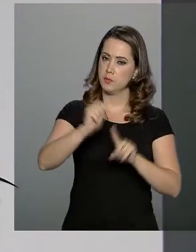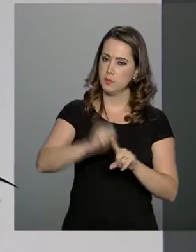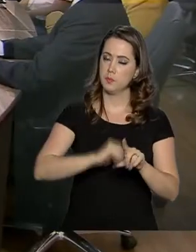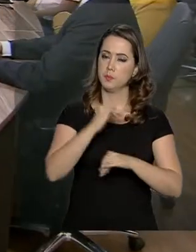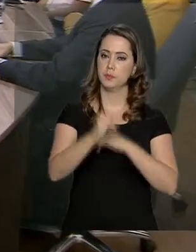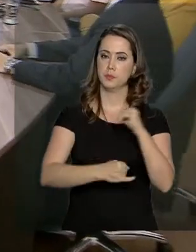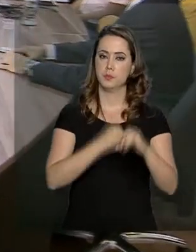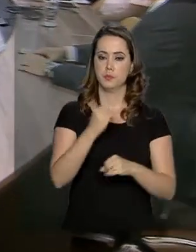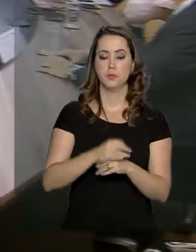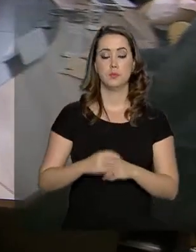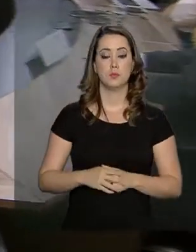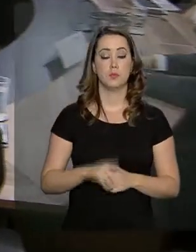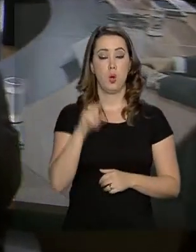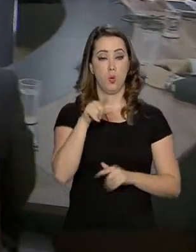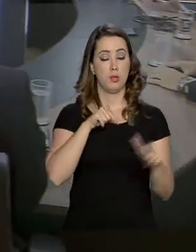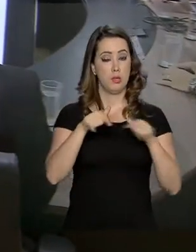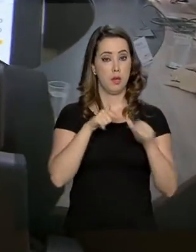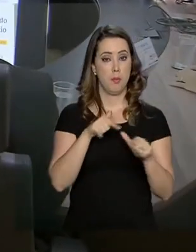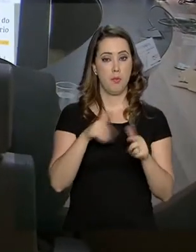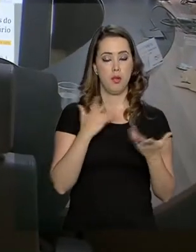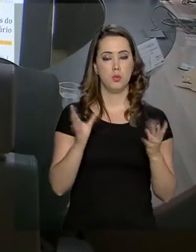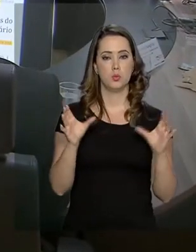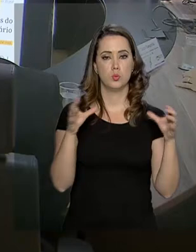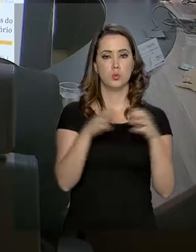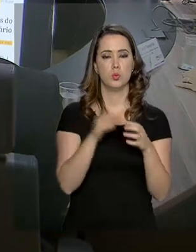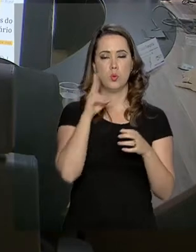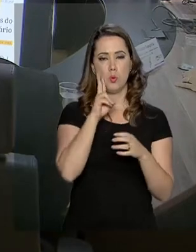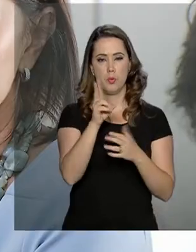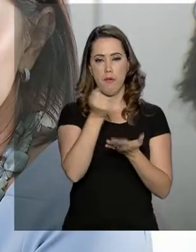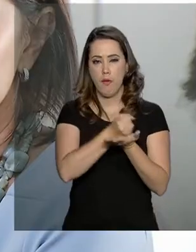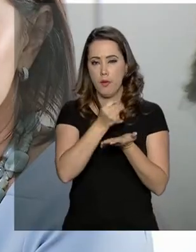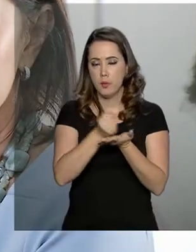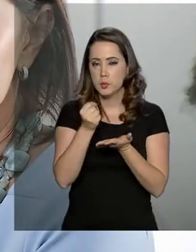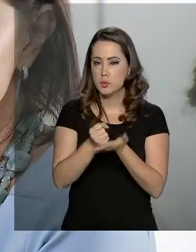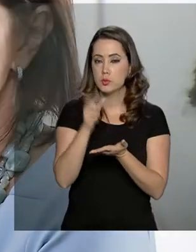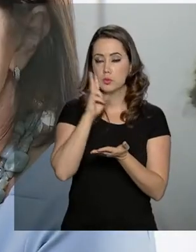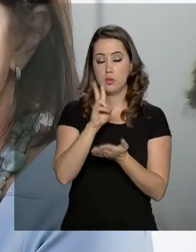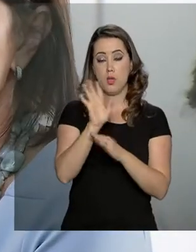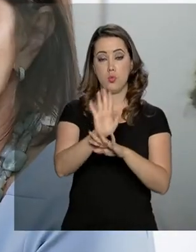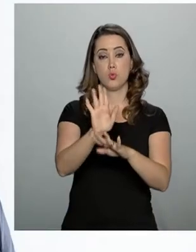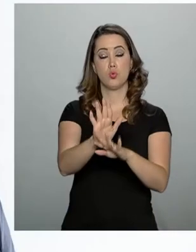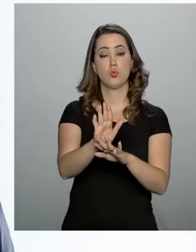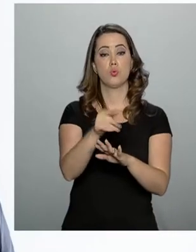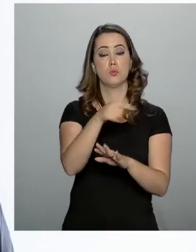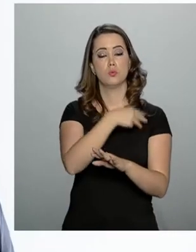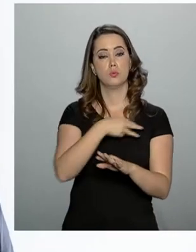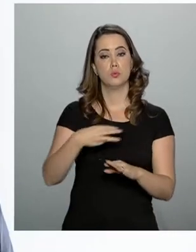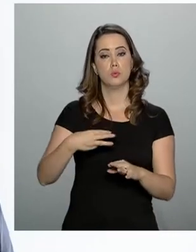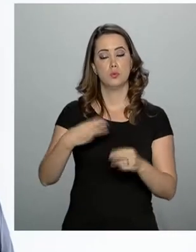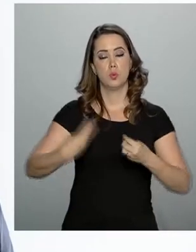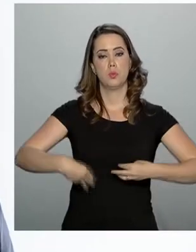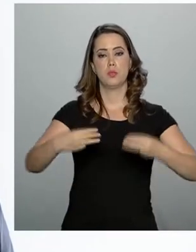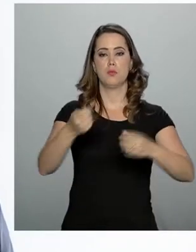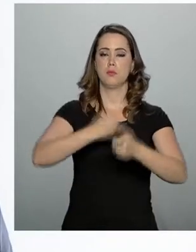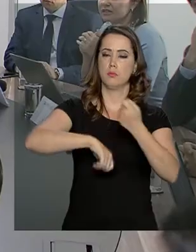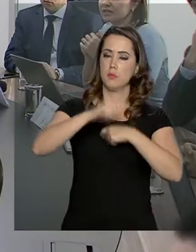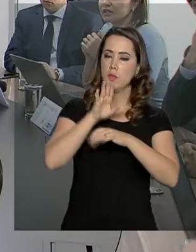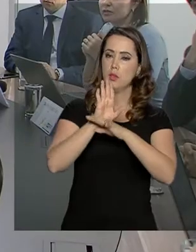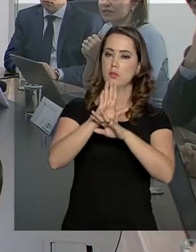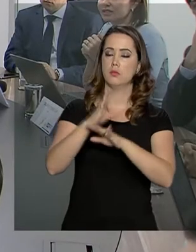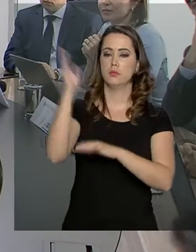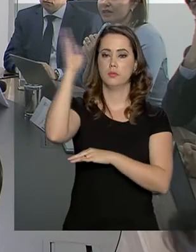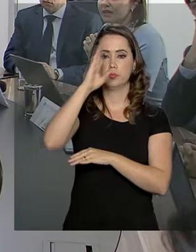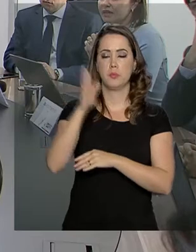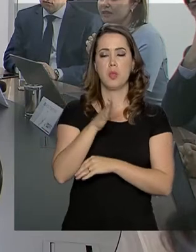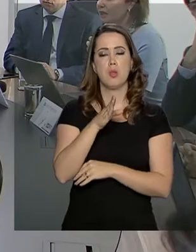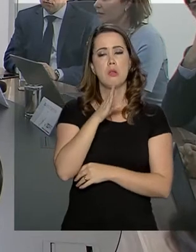internet. A iniciativa das associações dos registradores de imóveis tem apoio do Ministério da Economia e ajuda o Brasil a